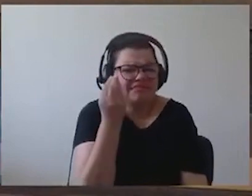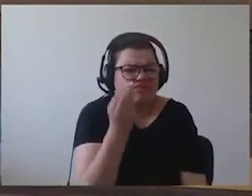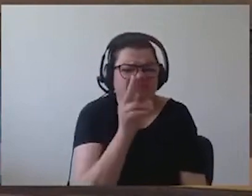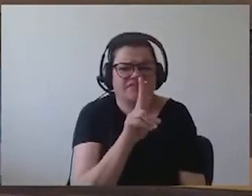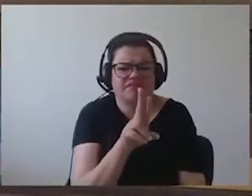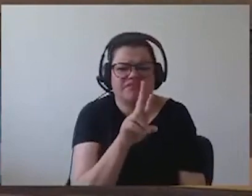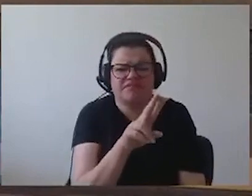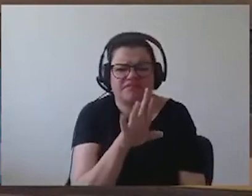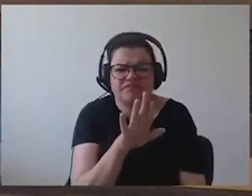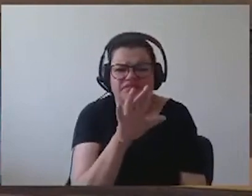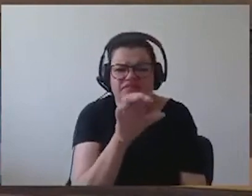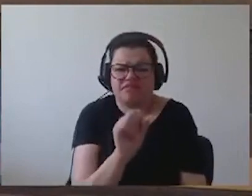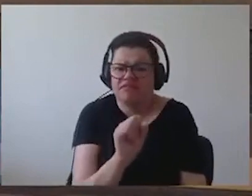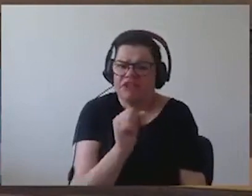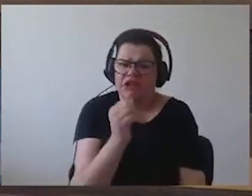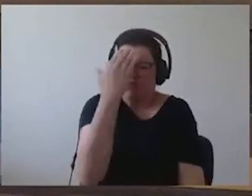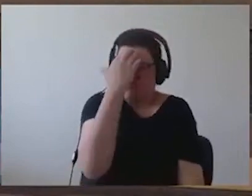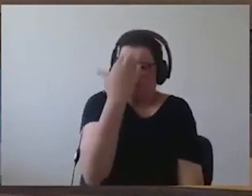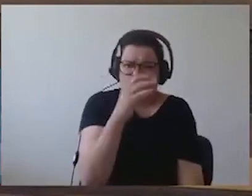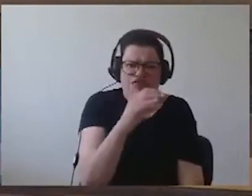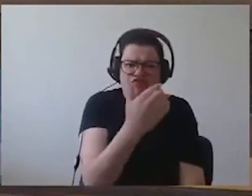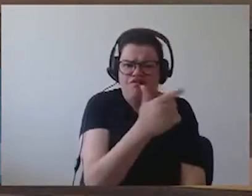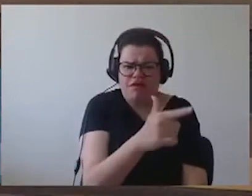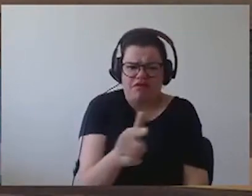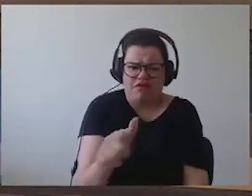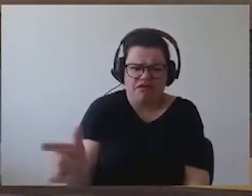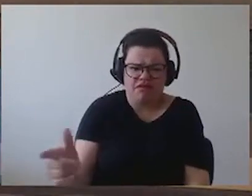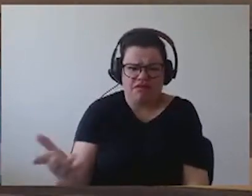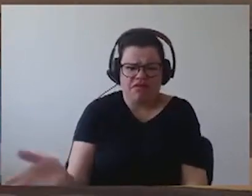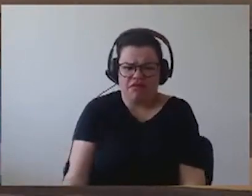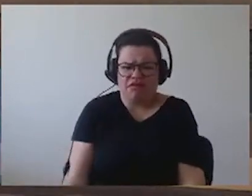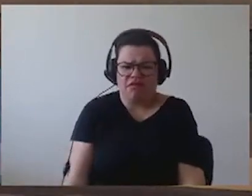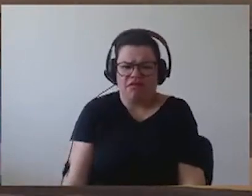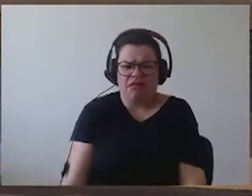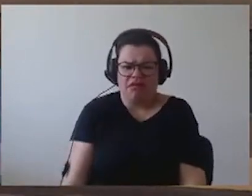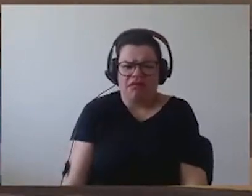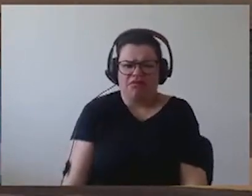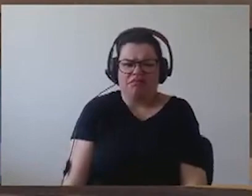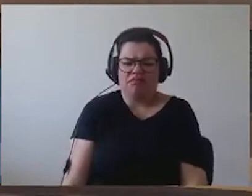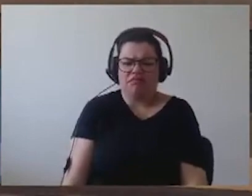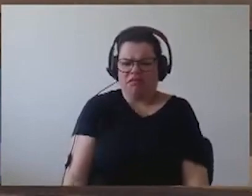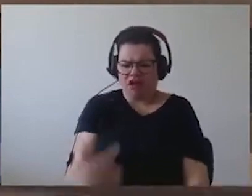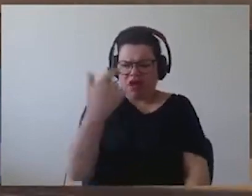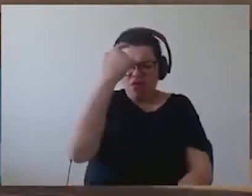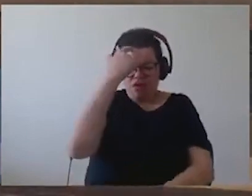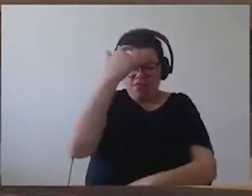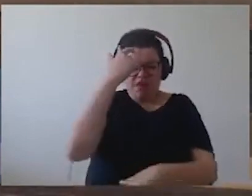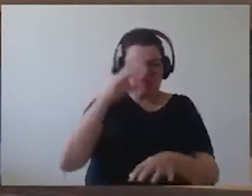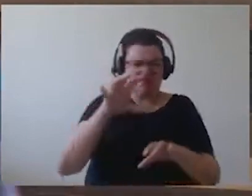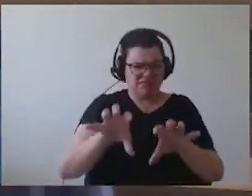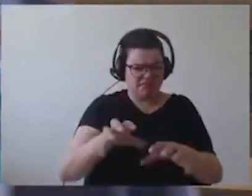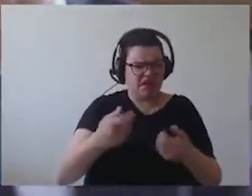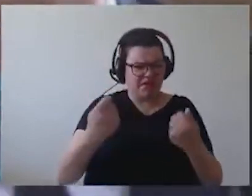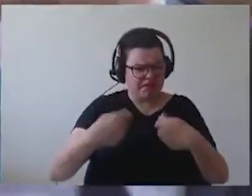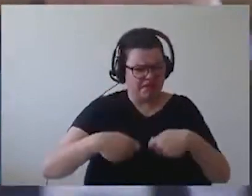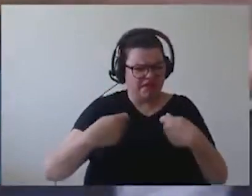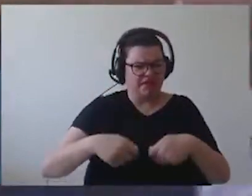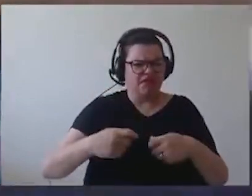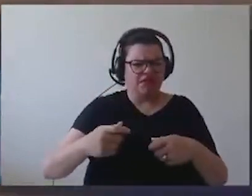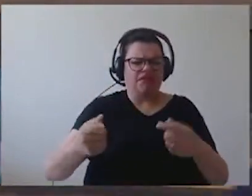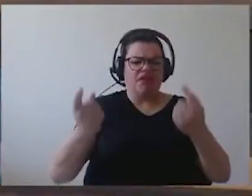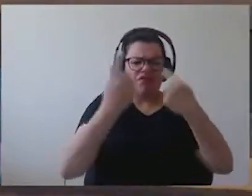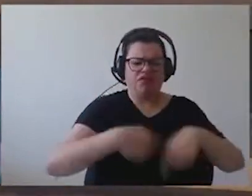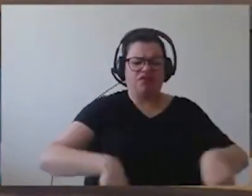isso, não dar essa opção às pessoas. Eu penso que isso precisa ser revisto com urgência.